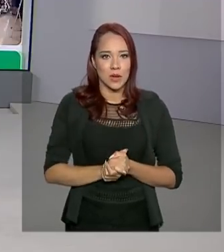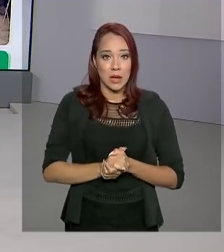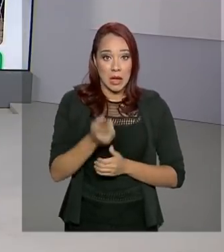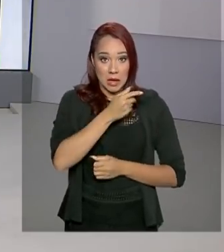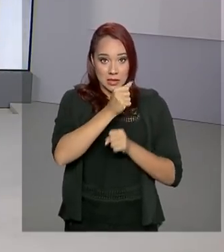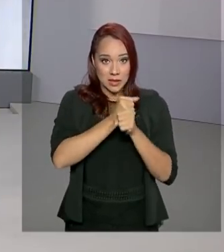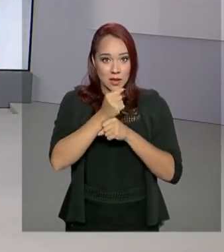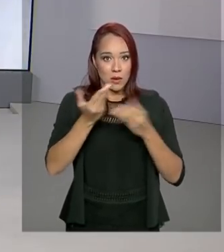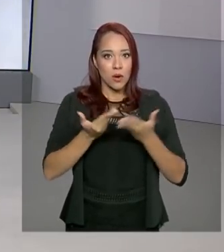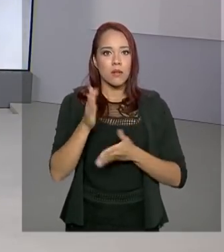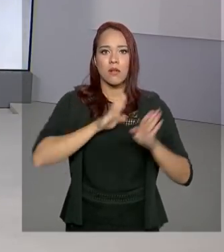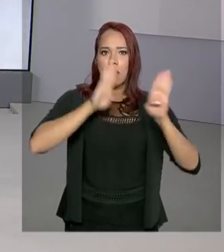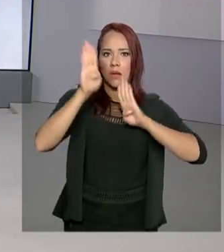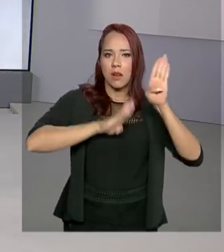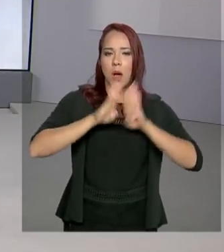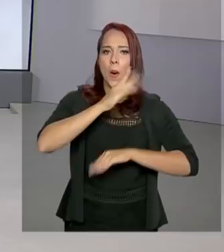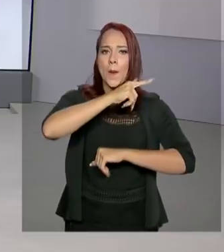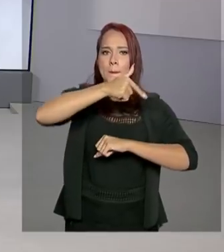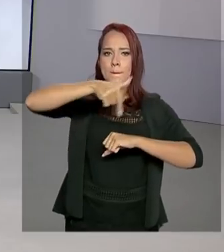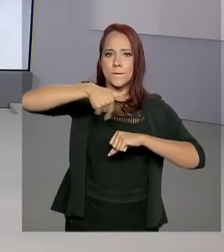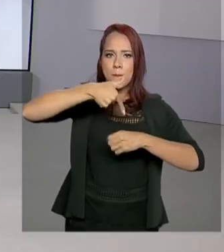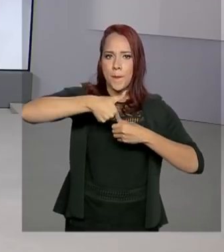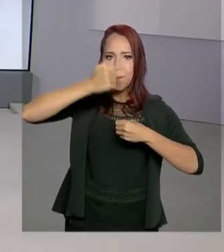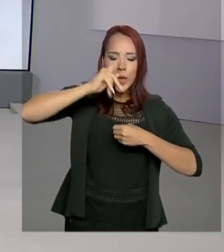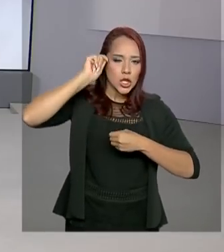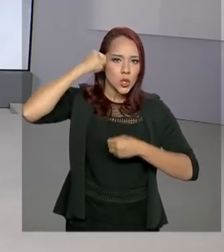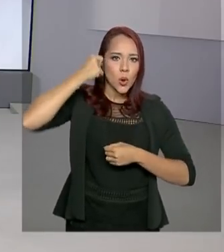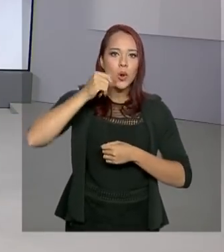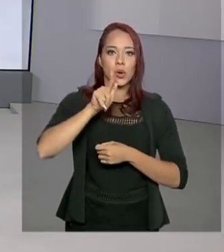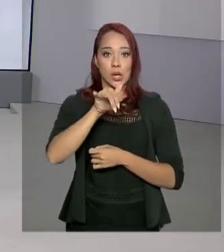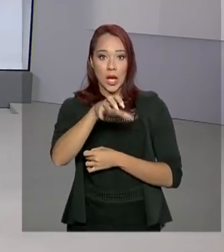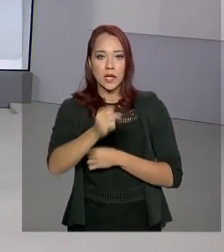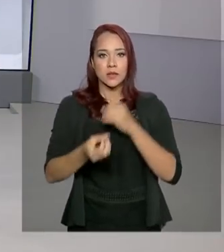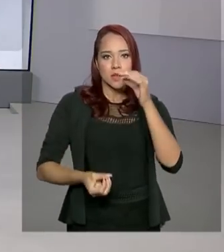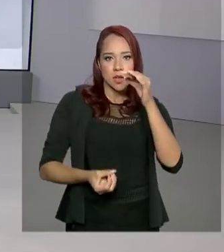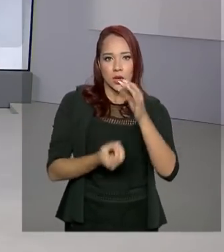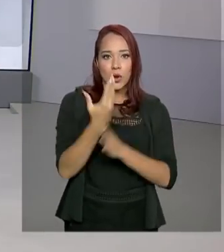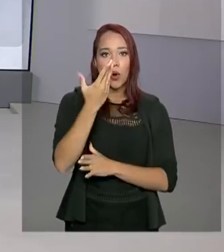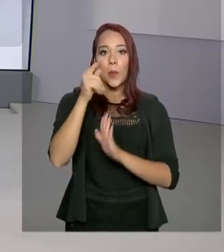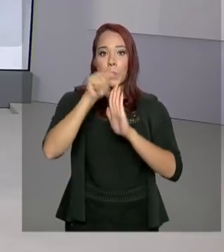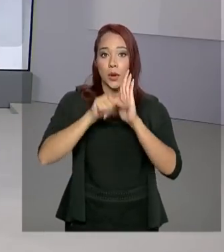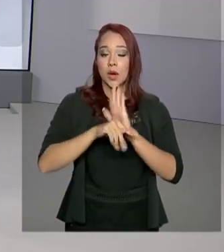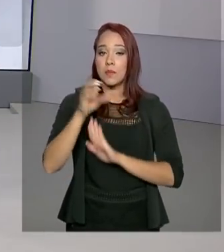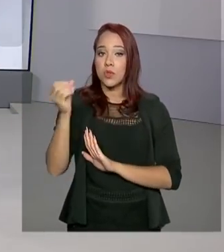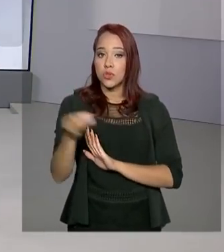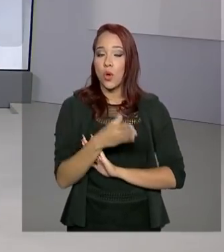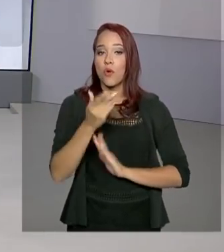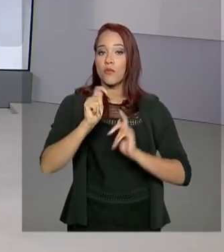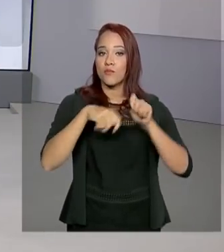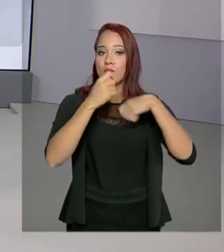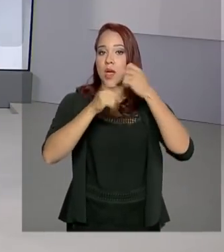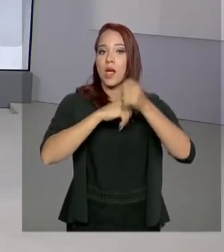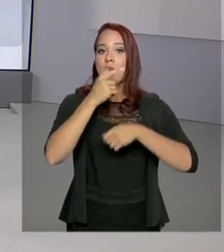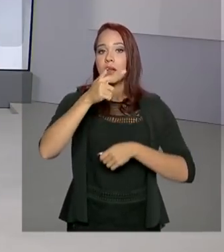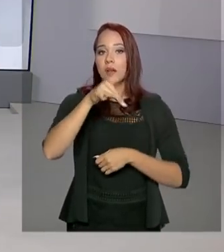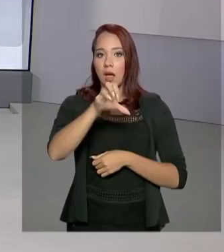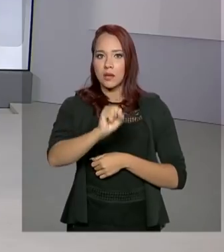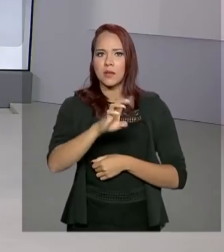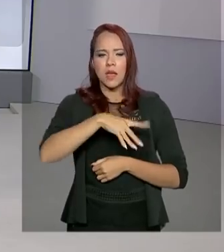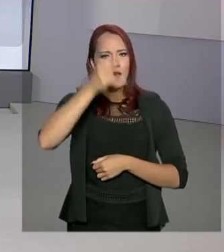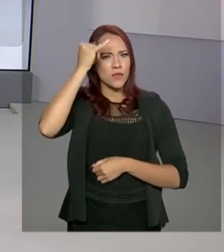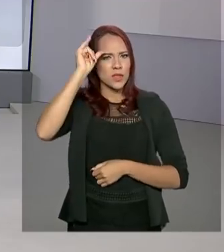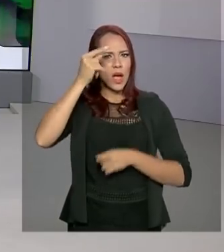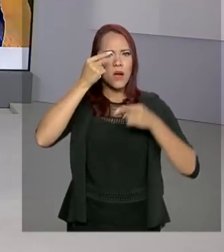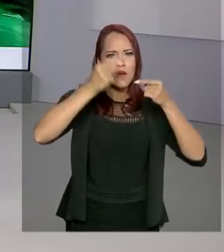governo promoveu leilões de petróleo e gás e criou o programa Novo Mercado de Gás. A ideia é enfrentar os monopólios que